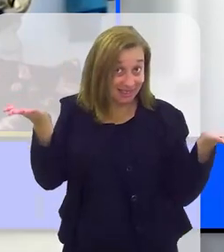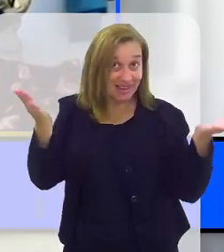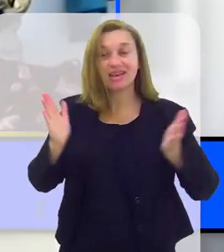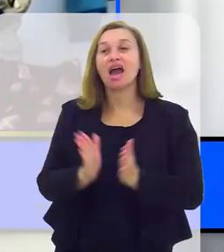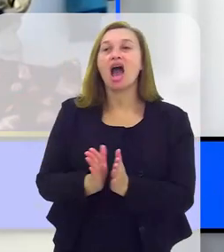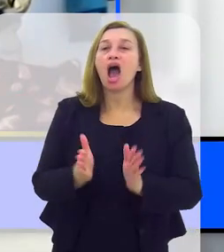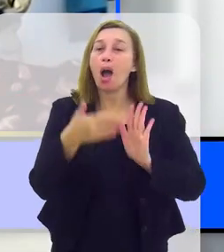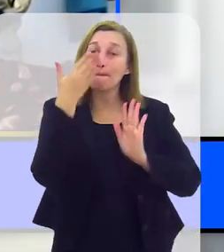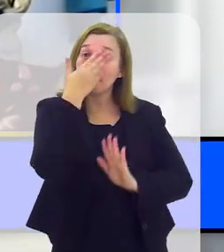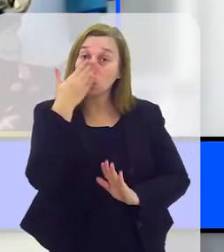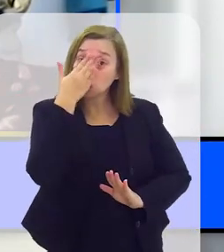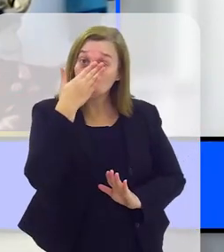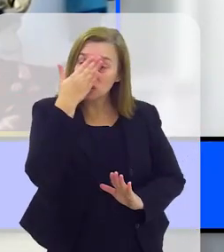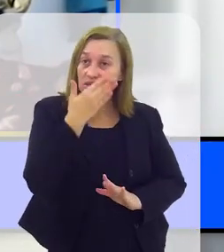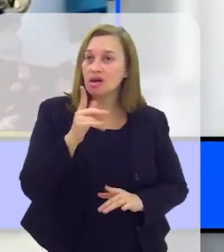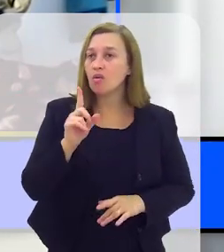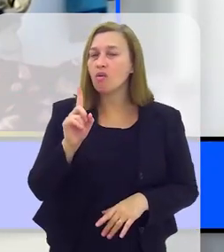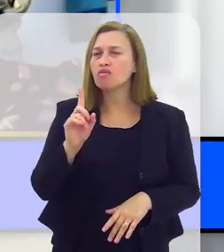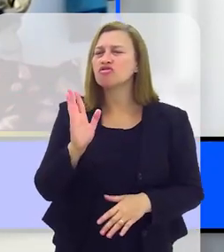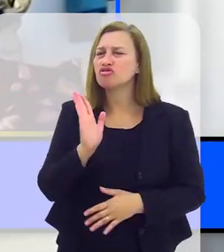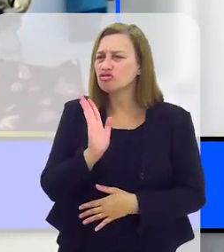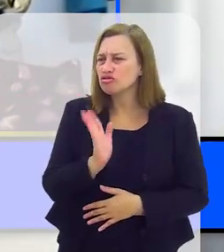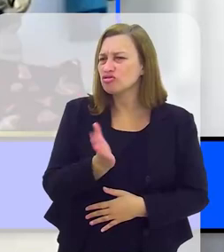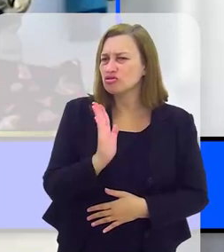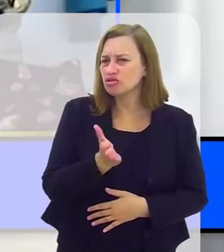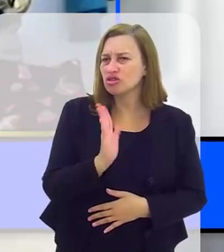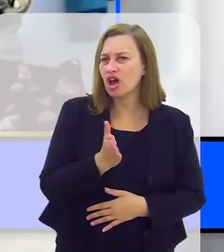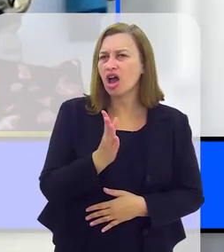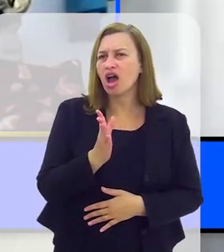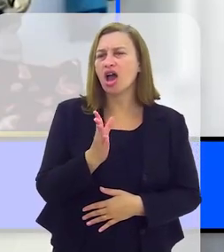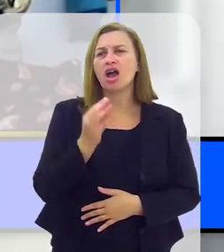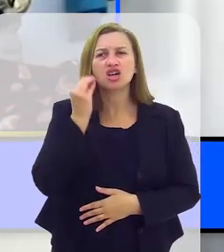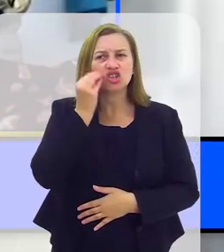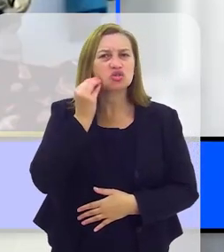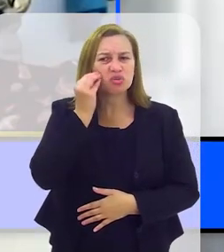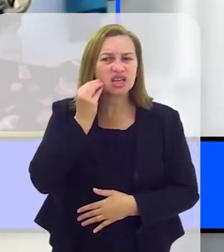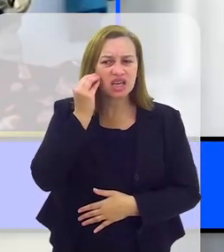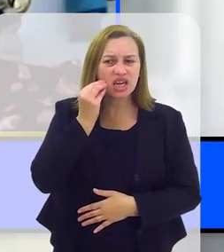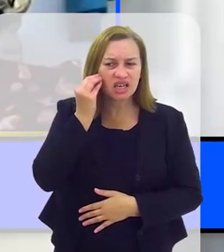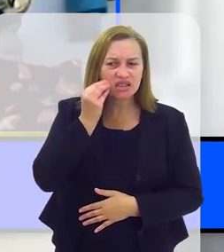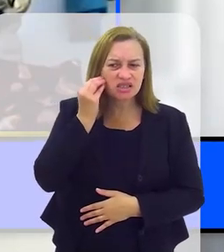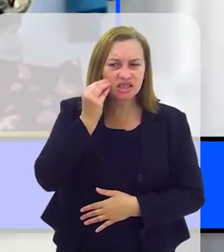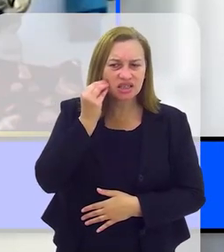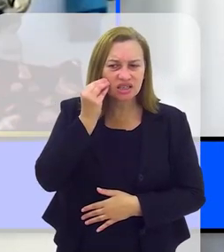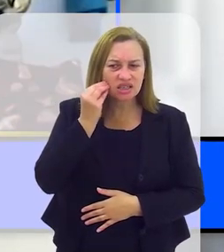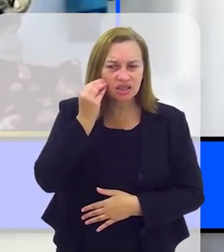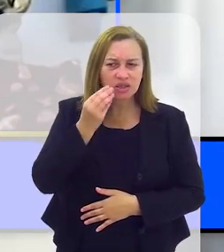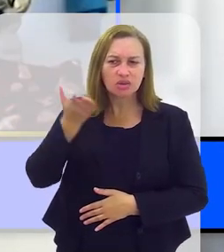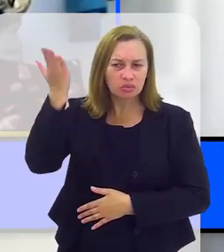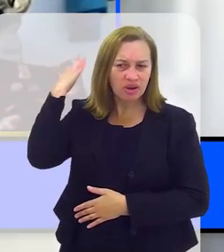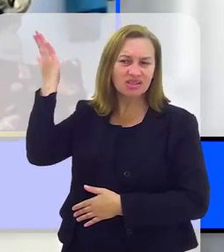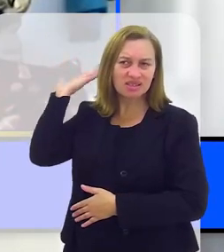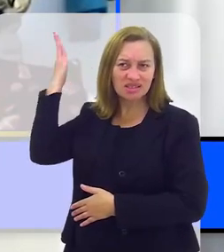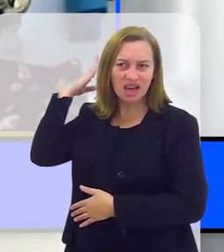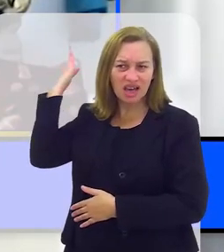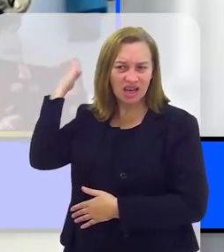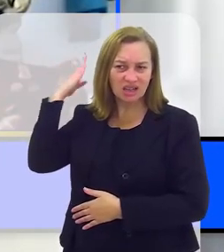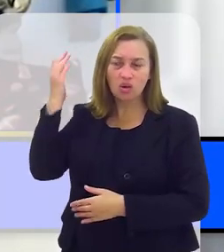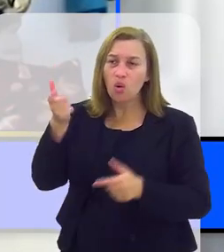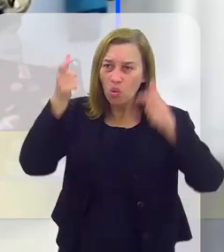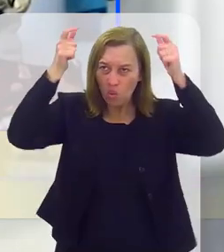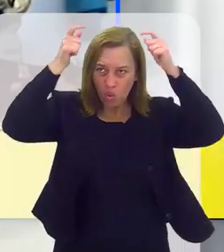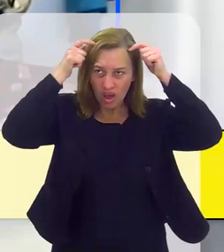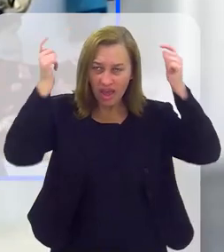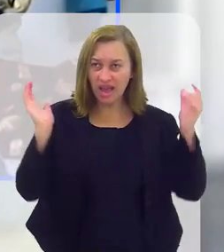prostitutas princesas, aliás, a prostituição ela já convivia na monarquia,